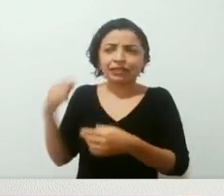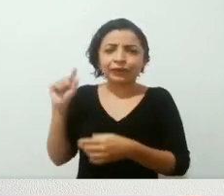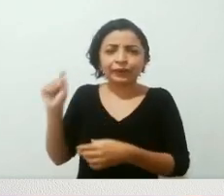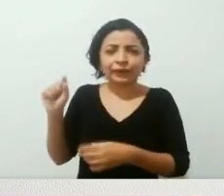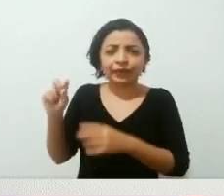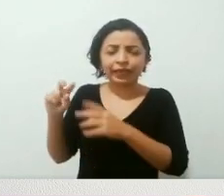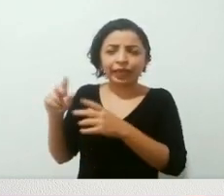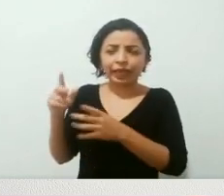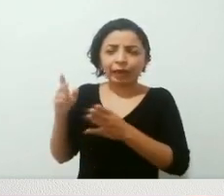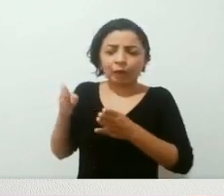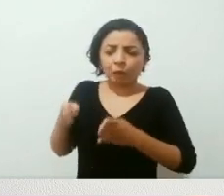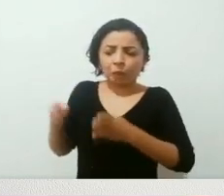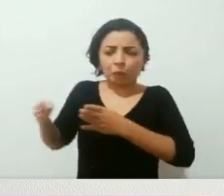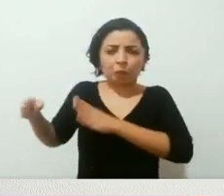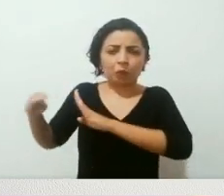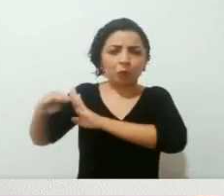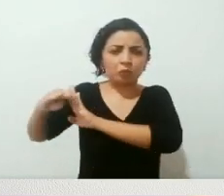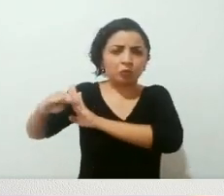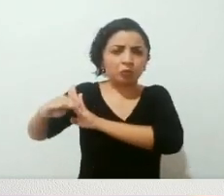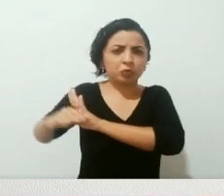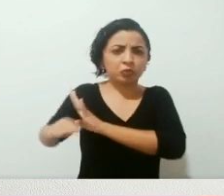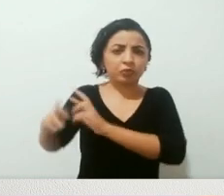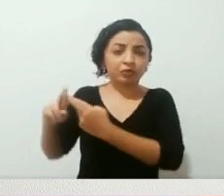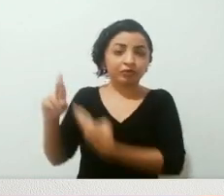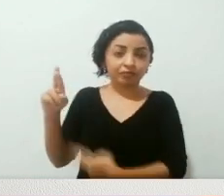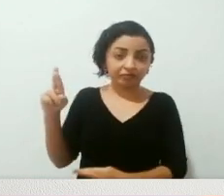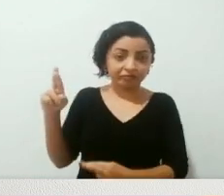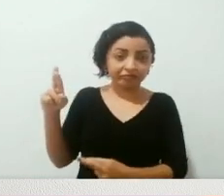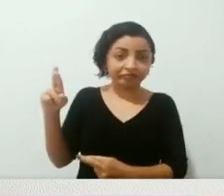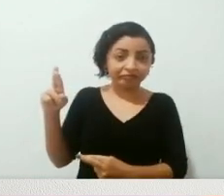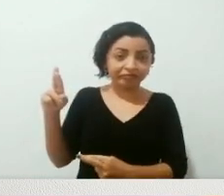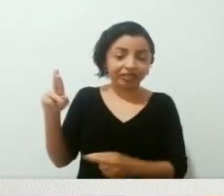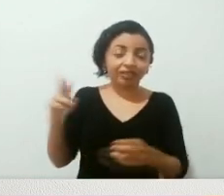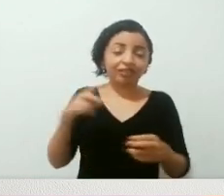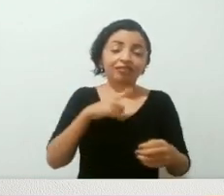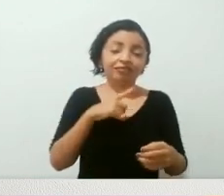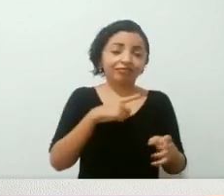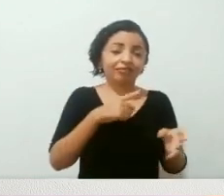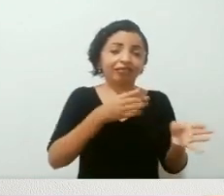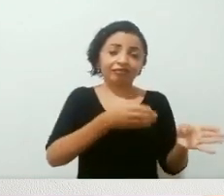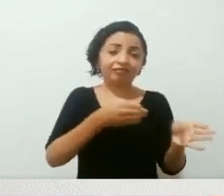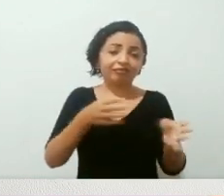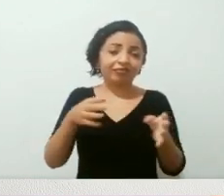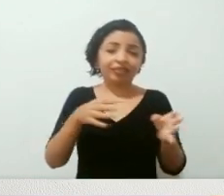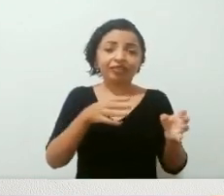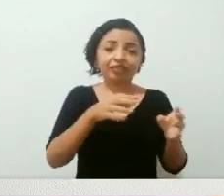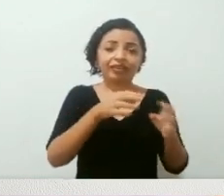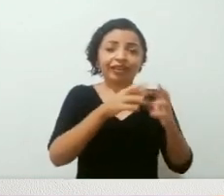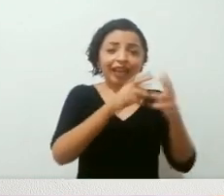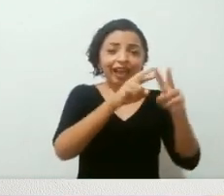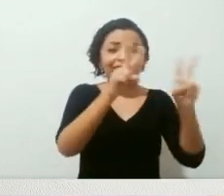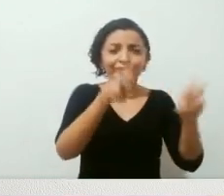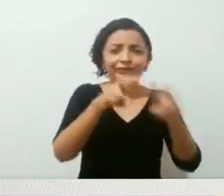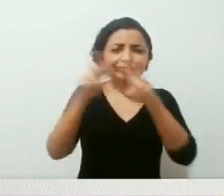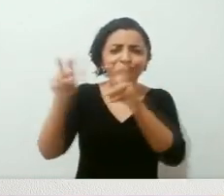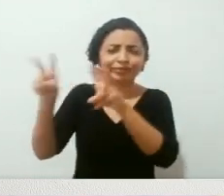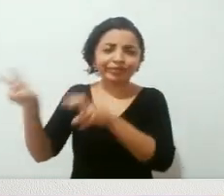certo conservadorismo, e nesses pilares sociais, que a gente também já comentou